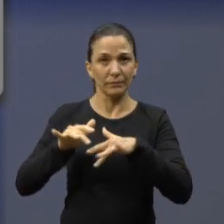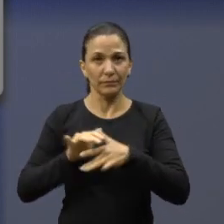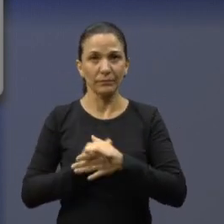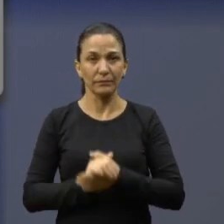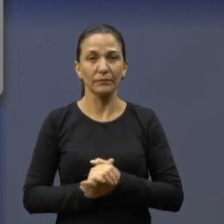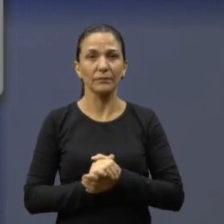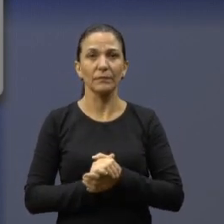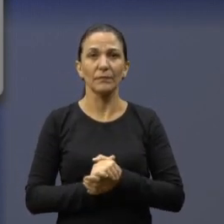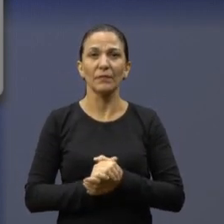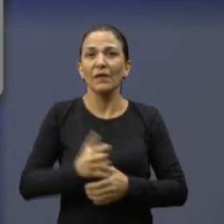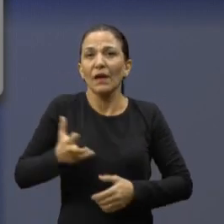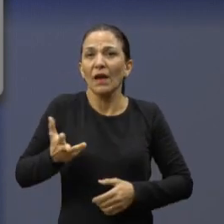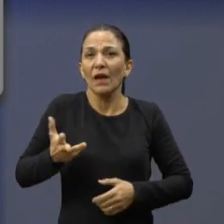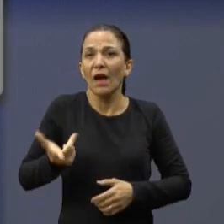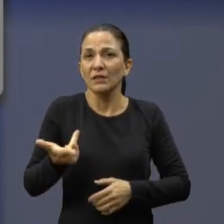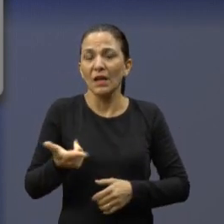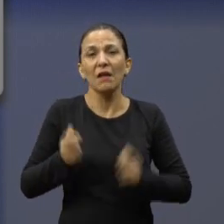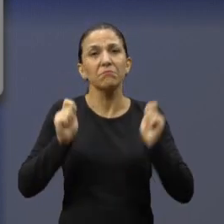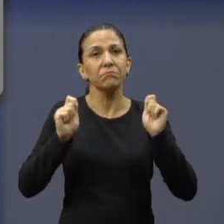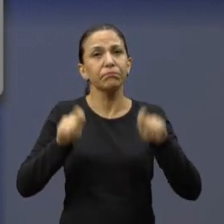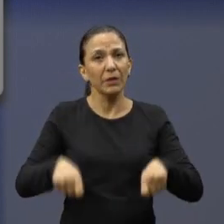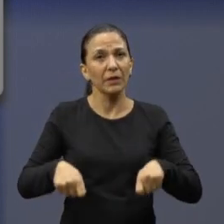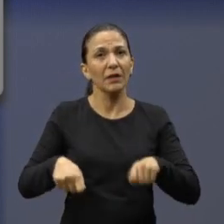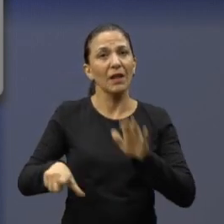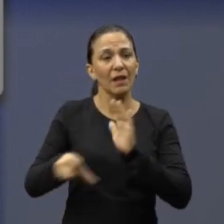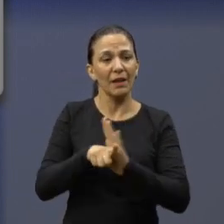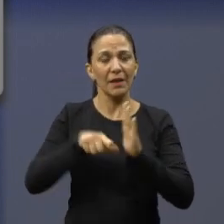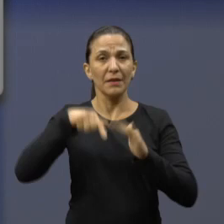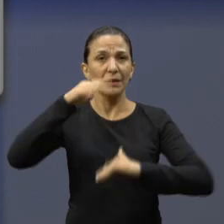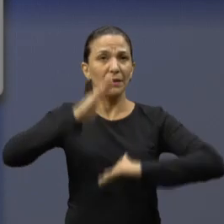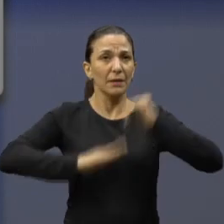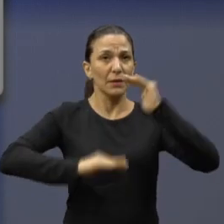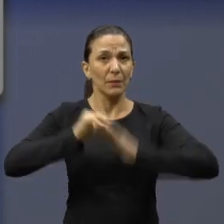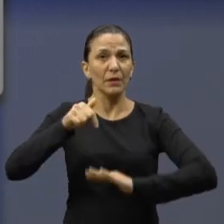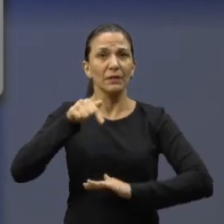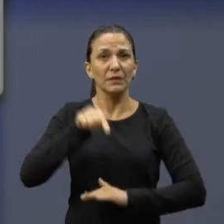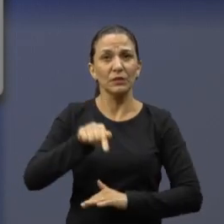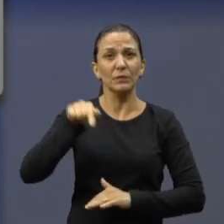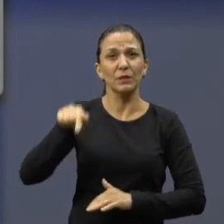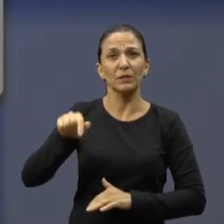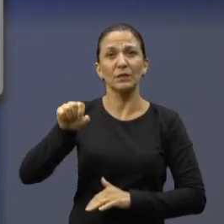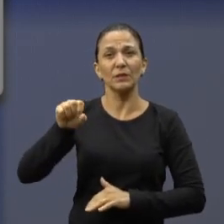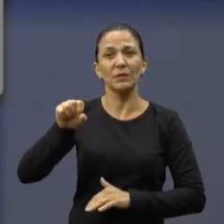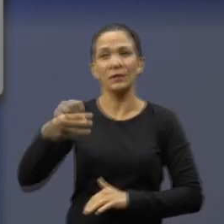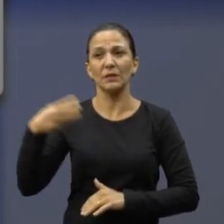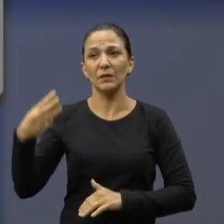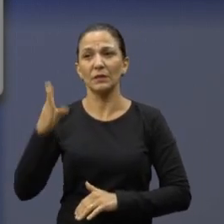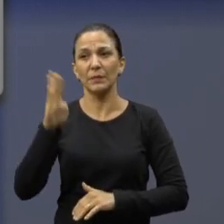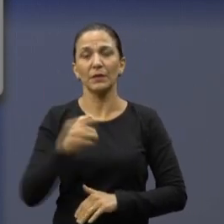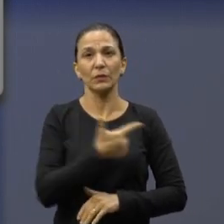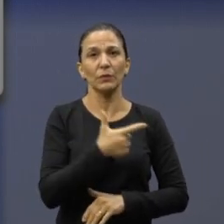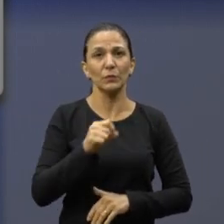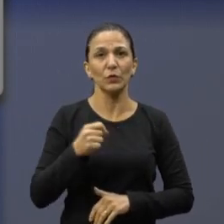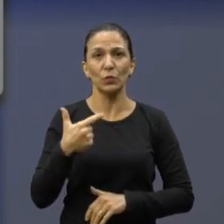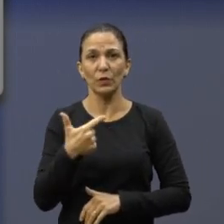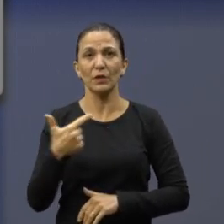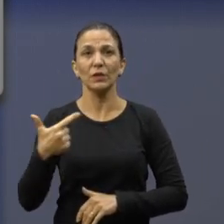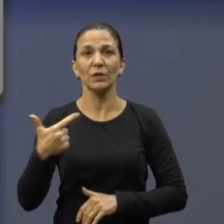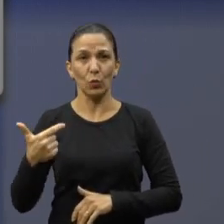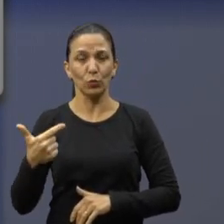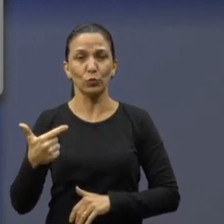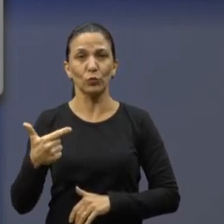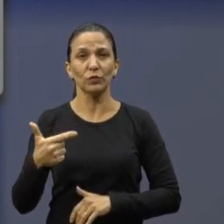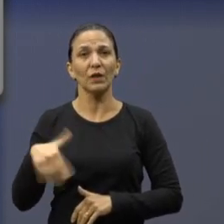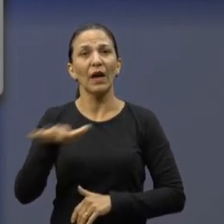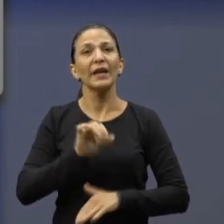e dá serenidade e eficiência aos efeitos da Lei nº.733, de 2012, o chamado Instituto do